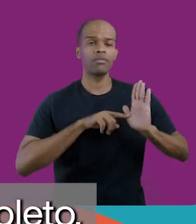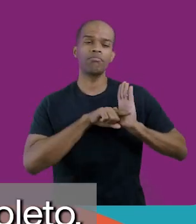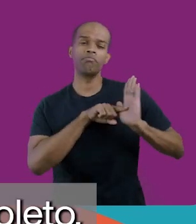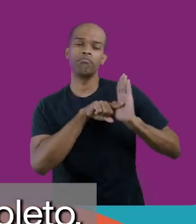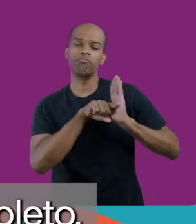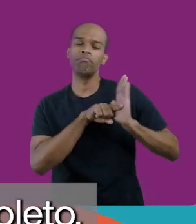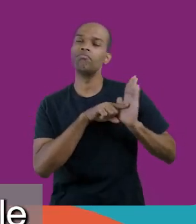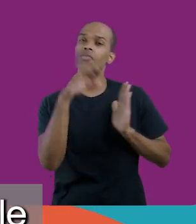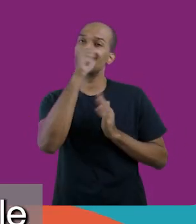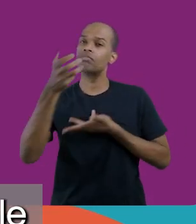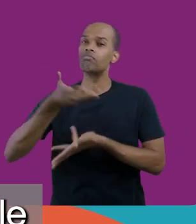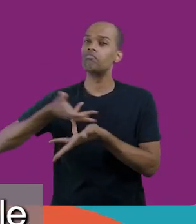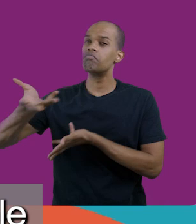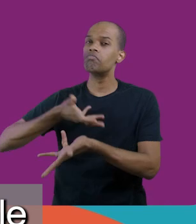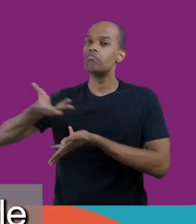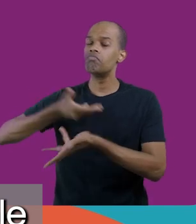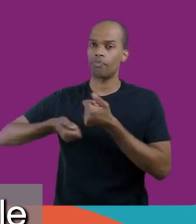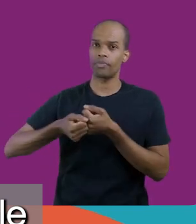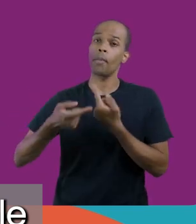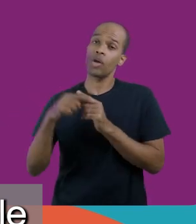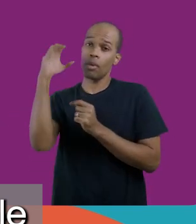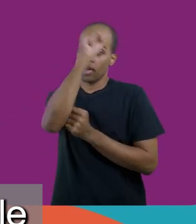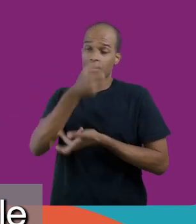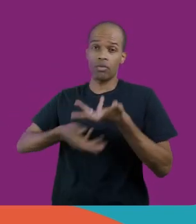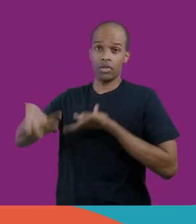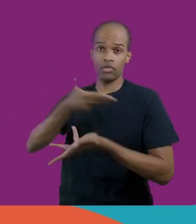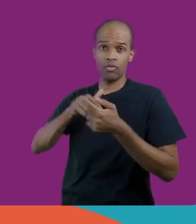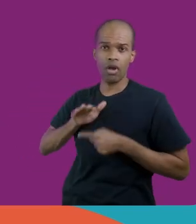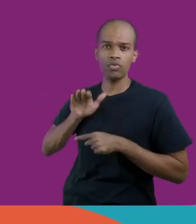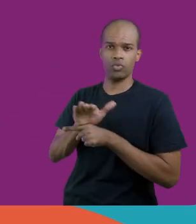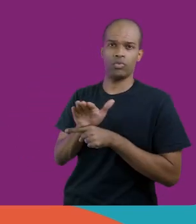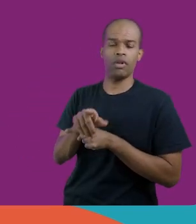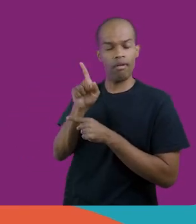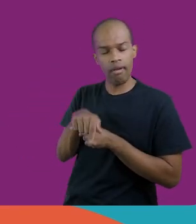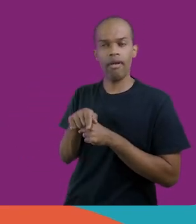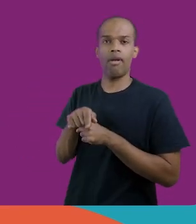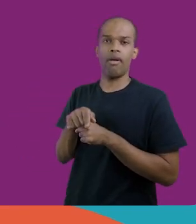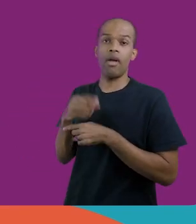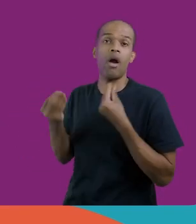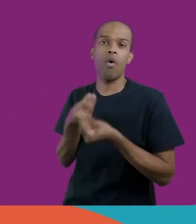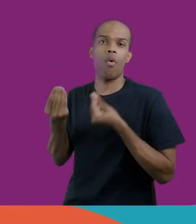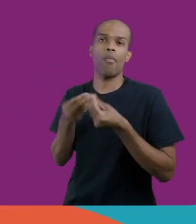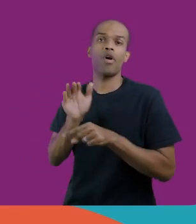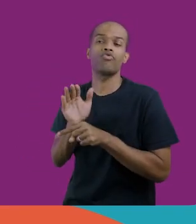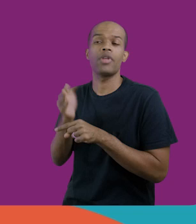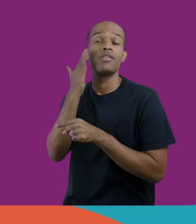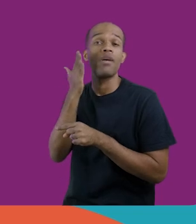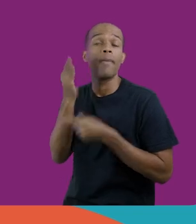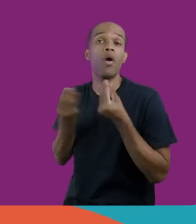o aprendizado cooperativo. Embora o aprendizado cooperativo sirva para ele lidar com